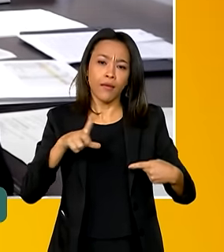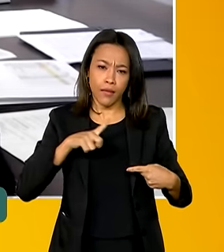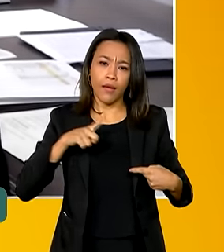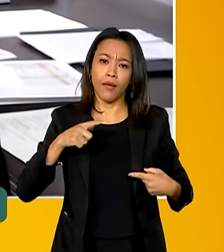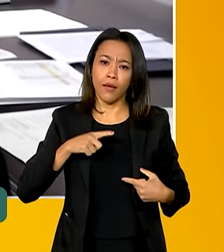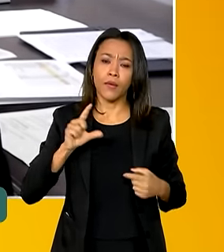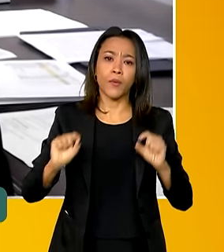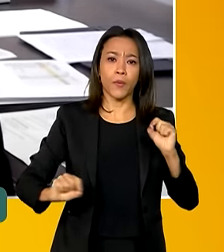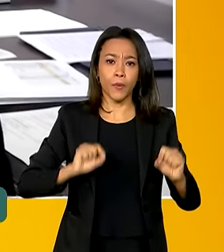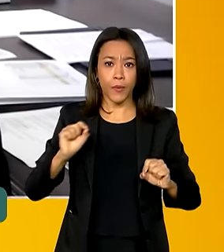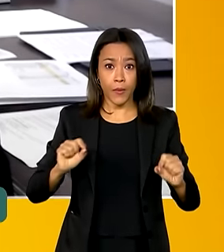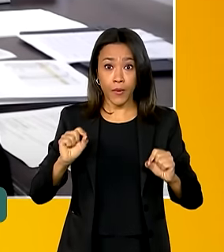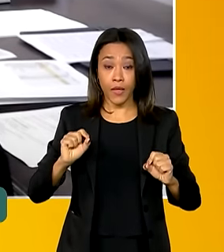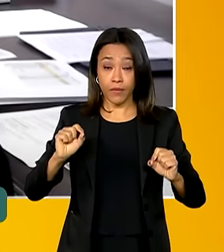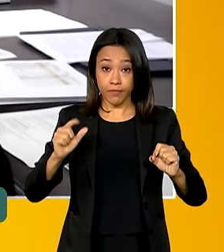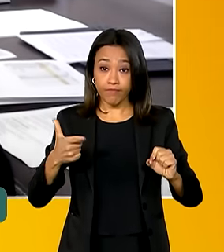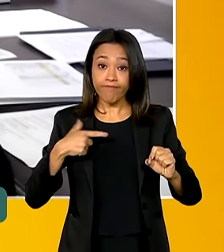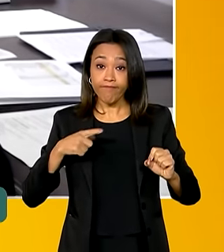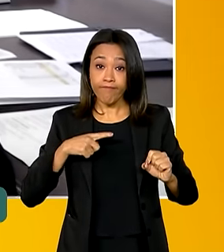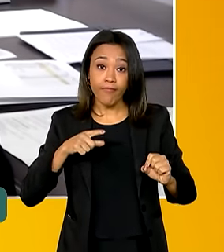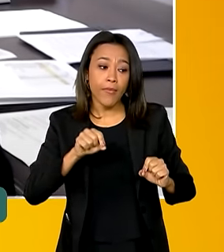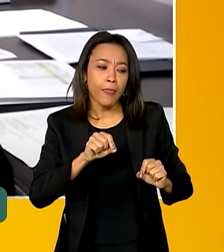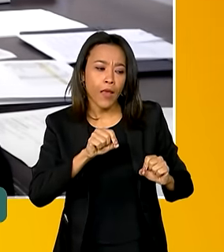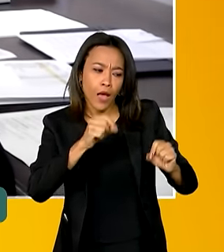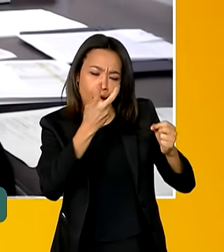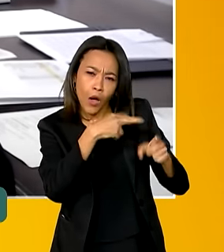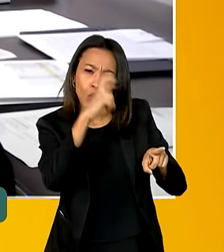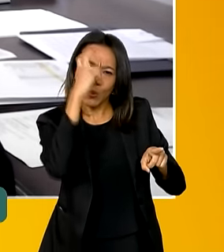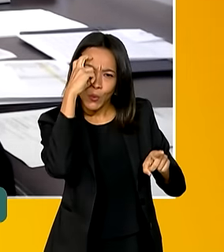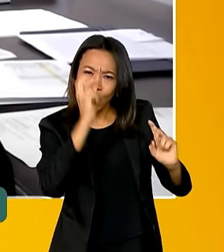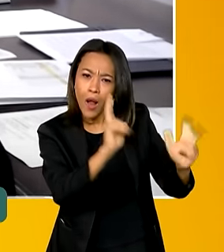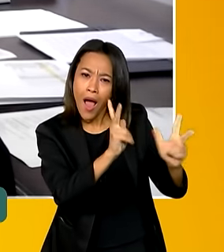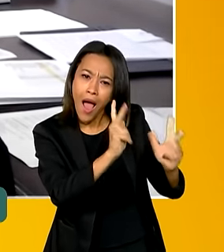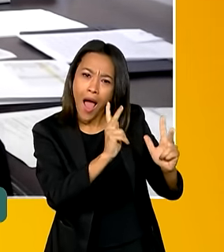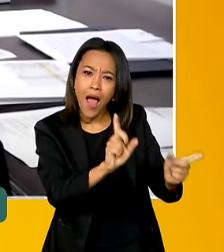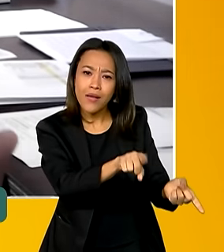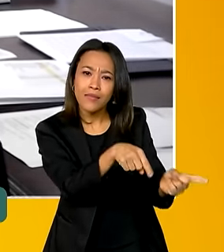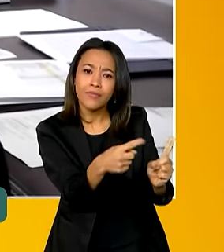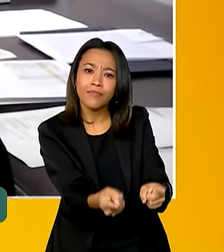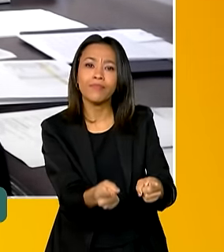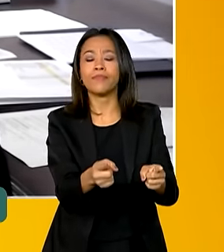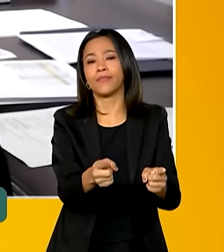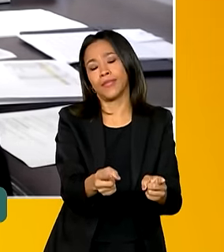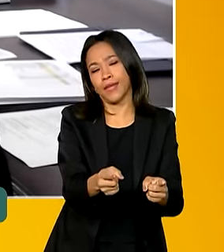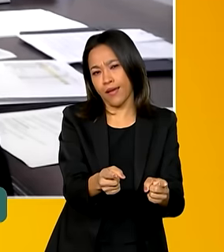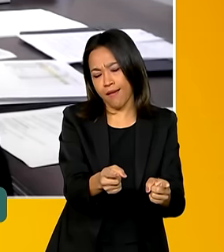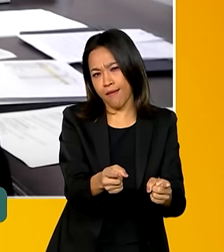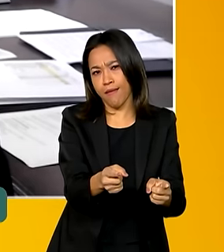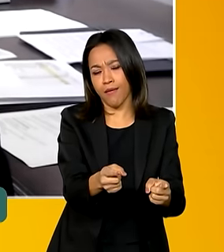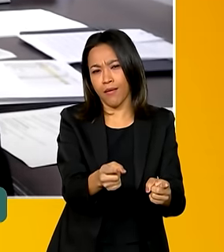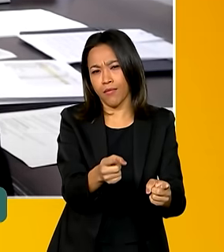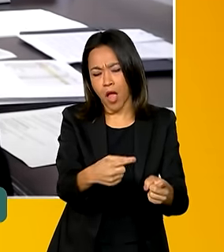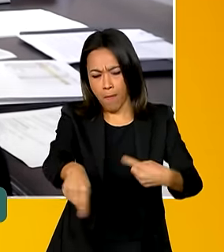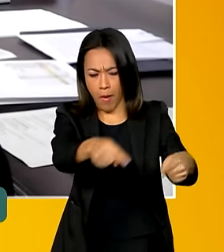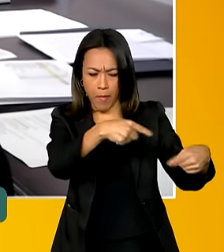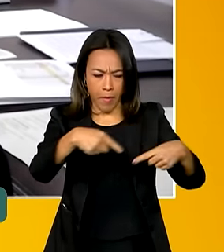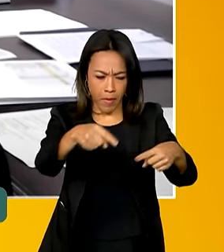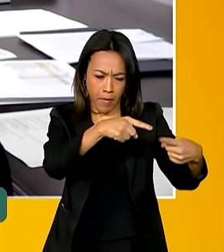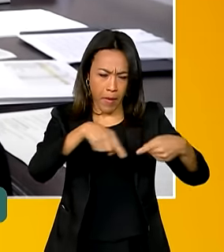também nos armazéns atividades culturais, atividades de debate